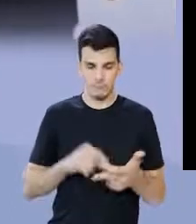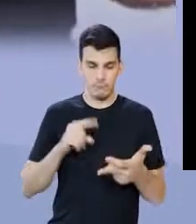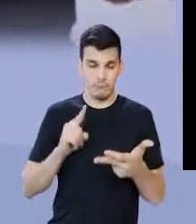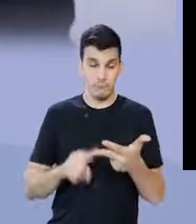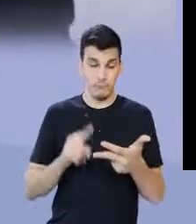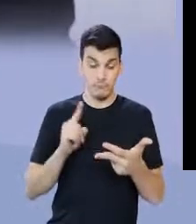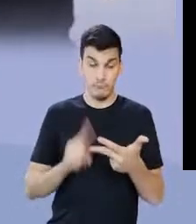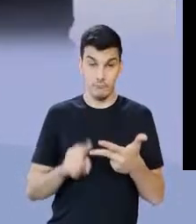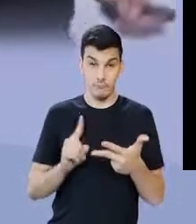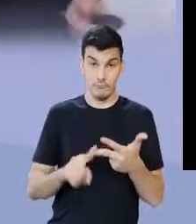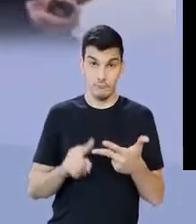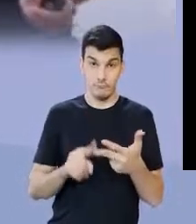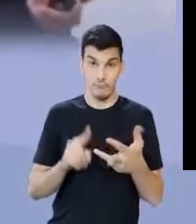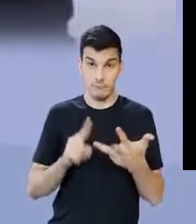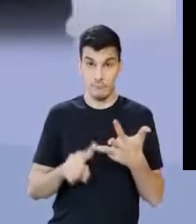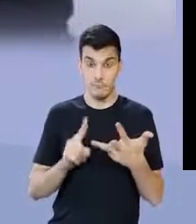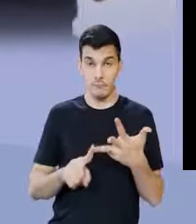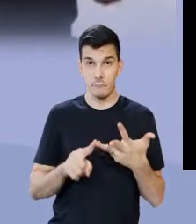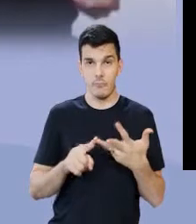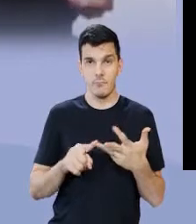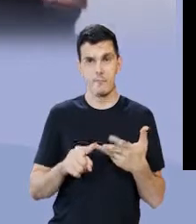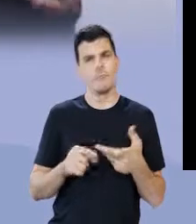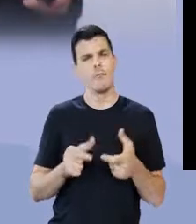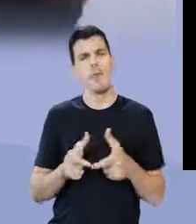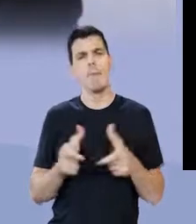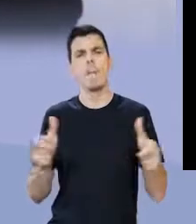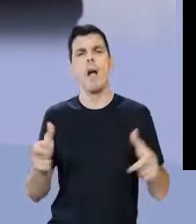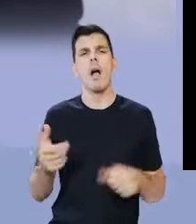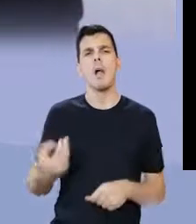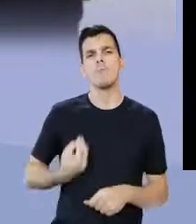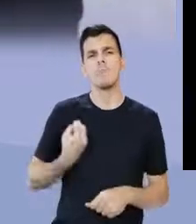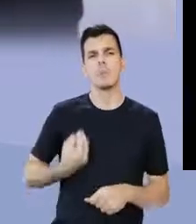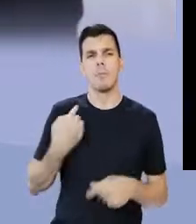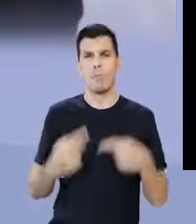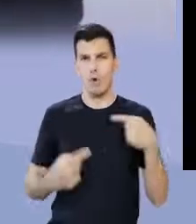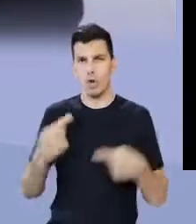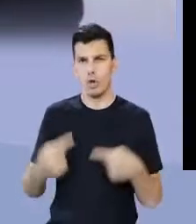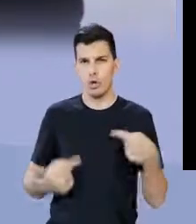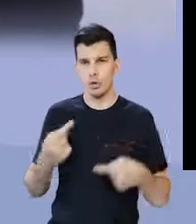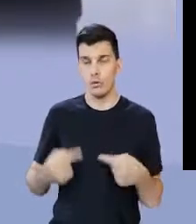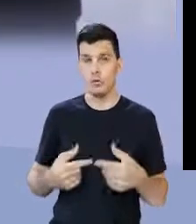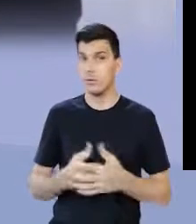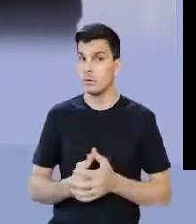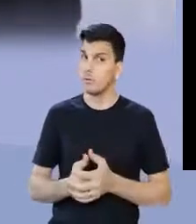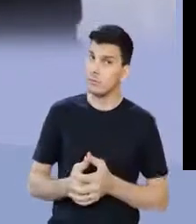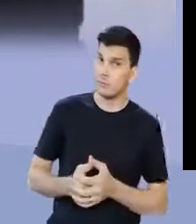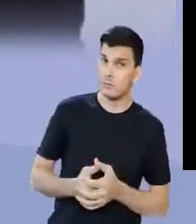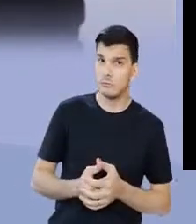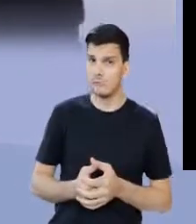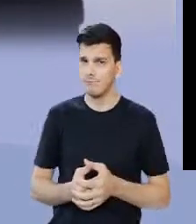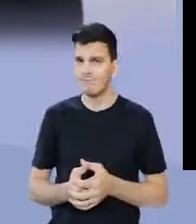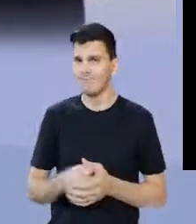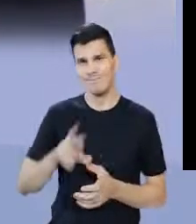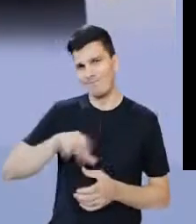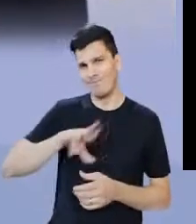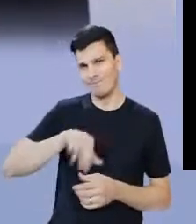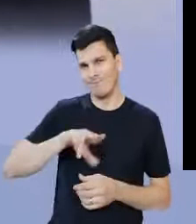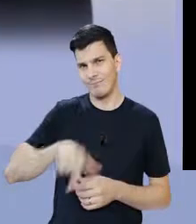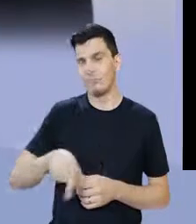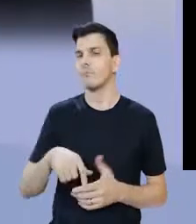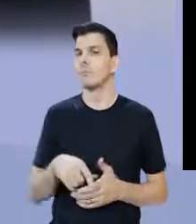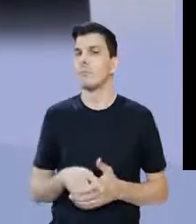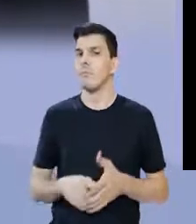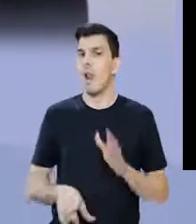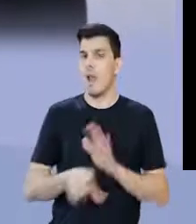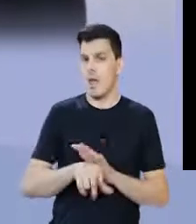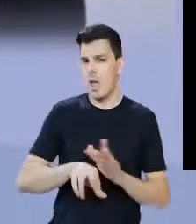falar de casamento, o texto não falou de casamento, B, ampliar essa participação política, nos cargos político público, não, essa lei vai